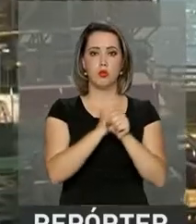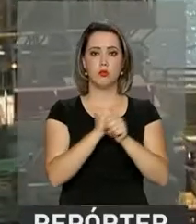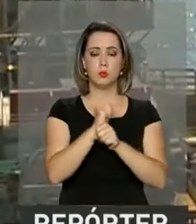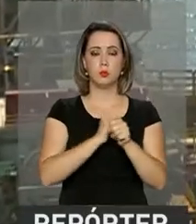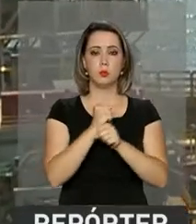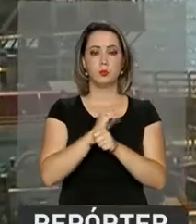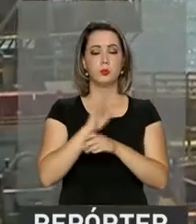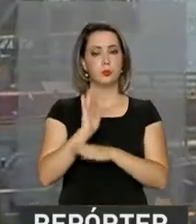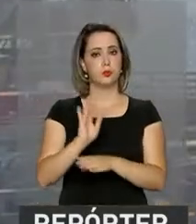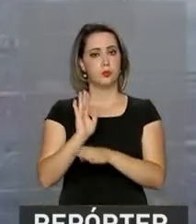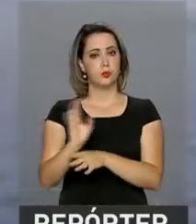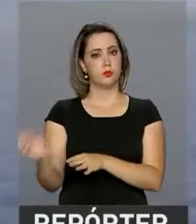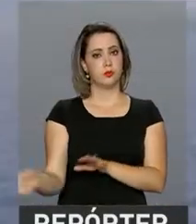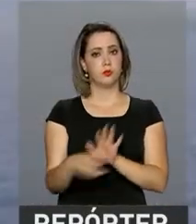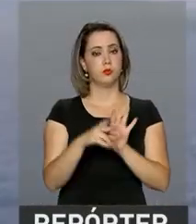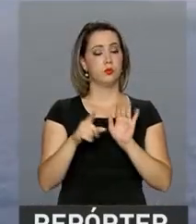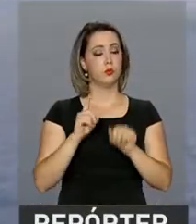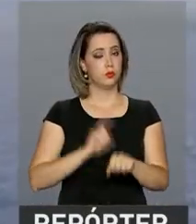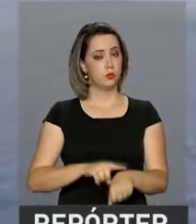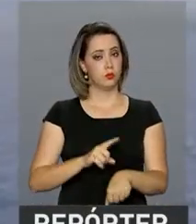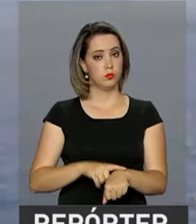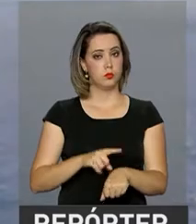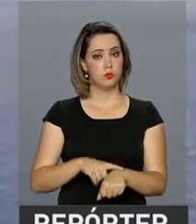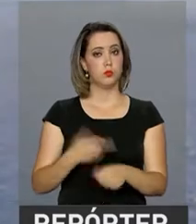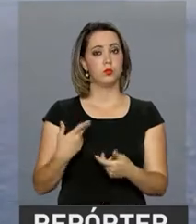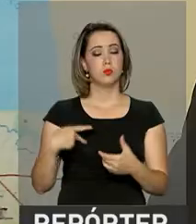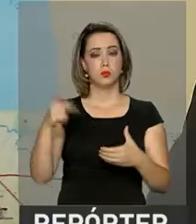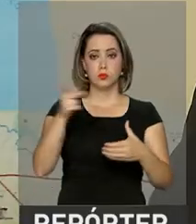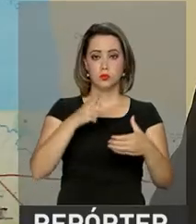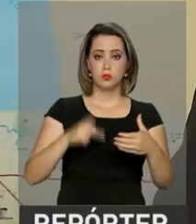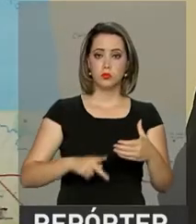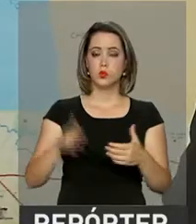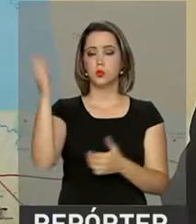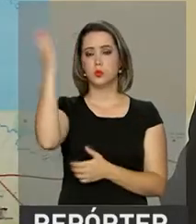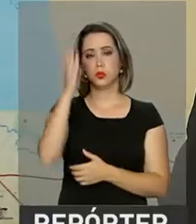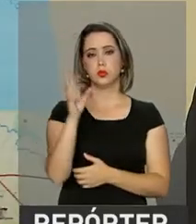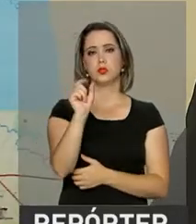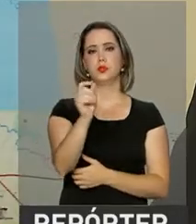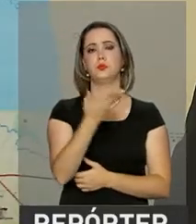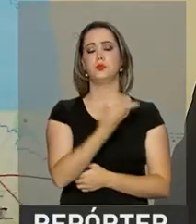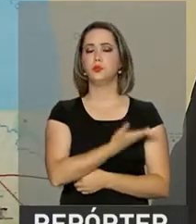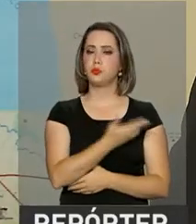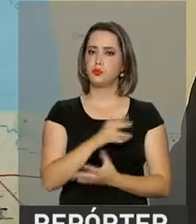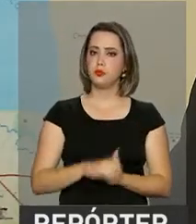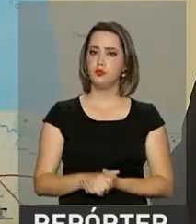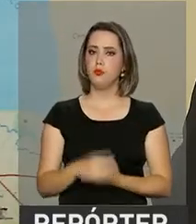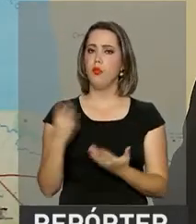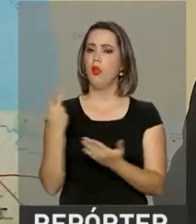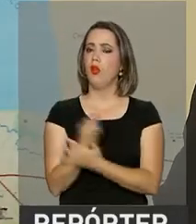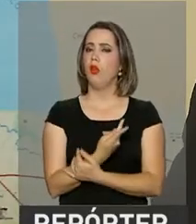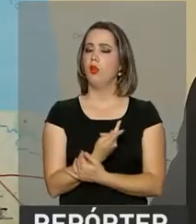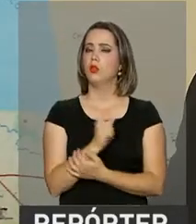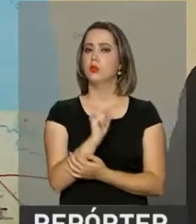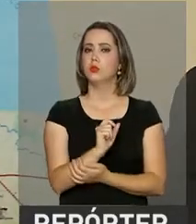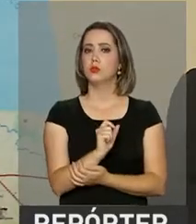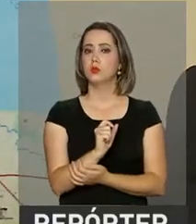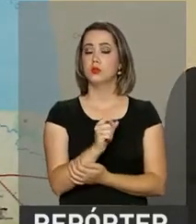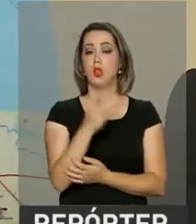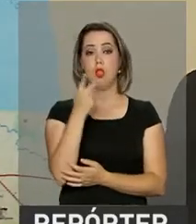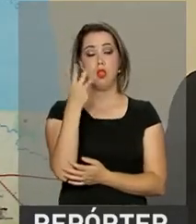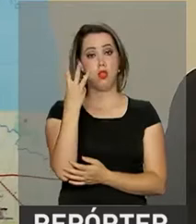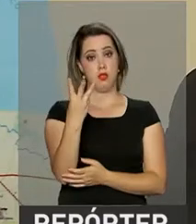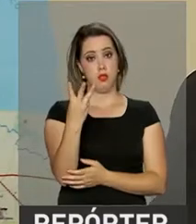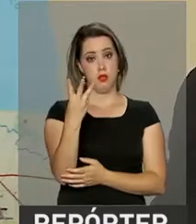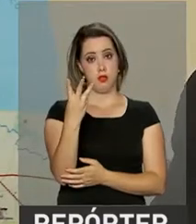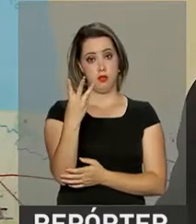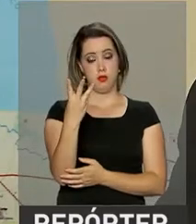contribuem para esse novo momento do setor energético brasileiro. Com a previsibilidade e a realização de pelo menos três leilões